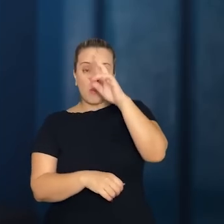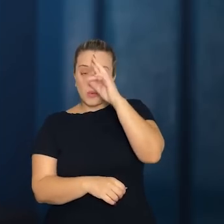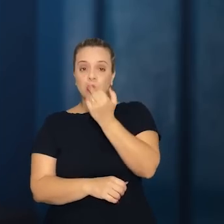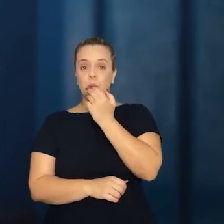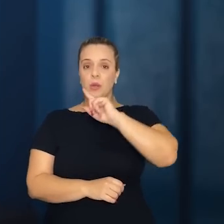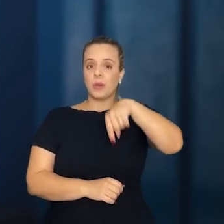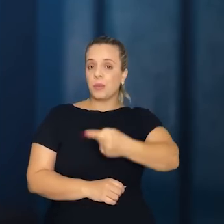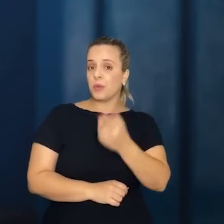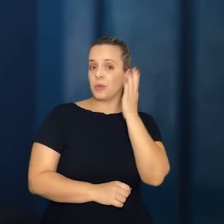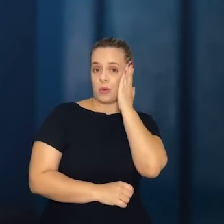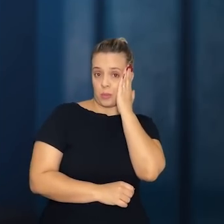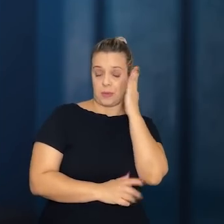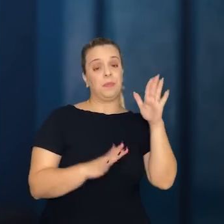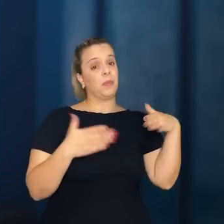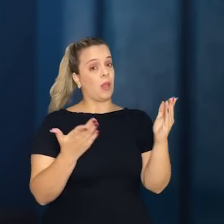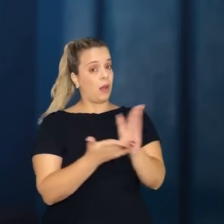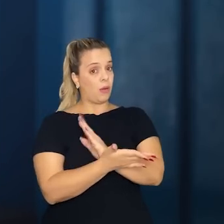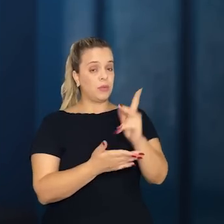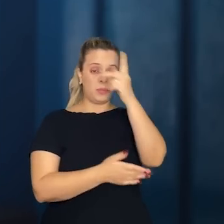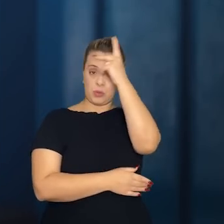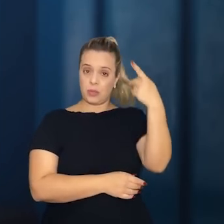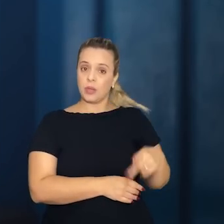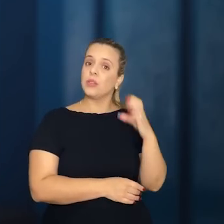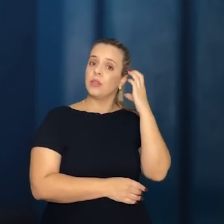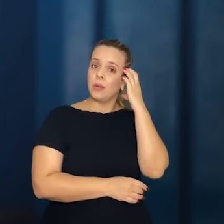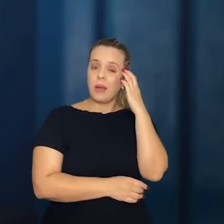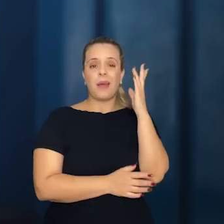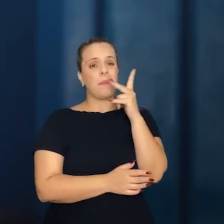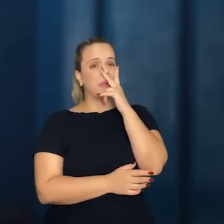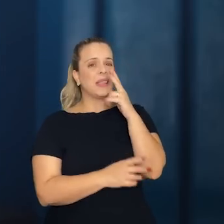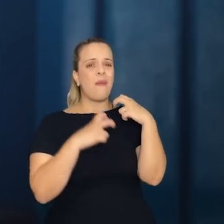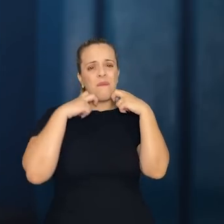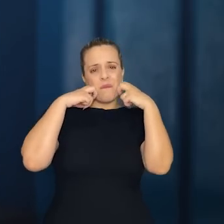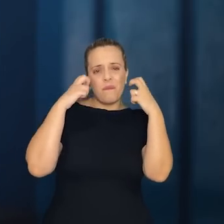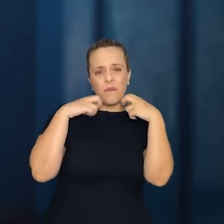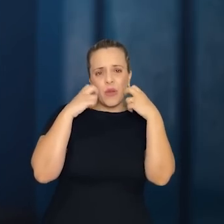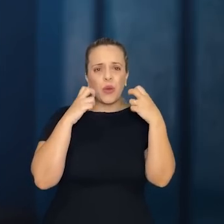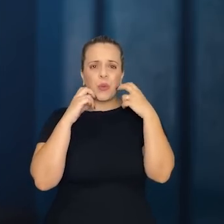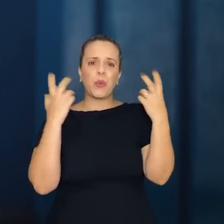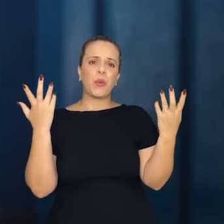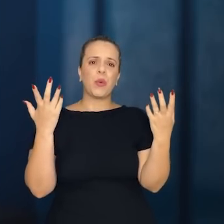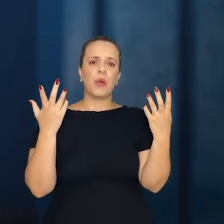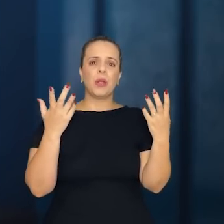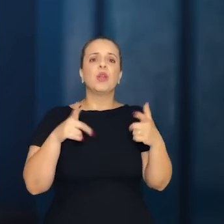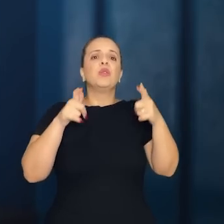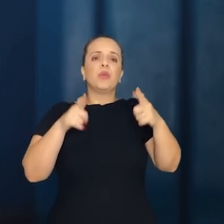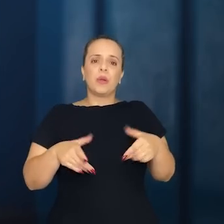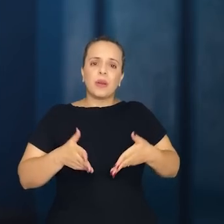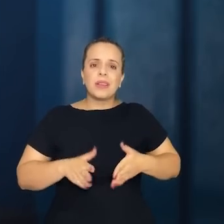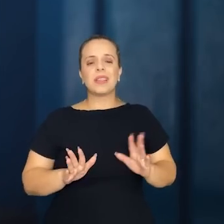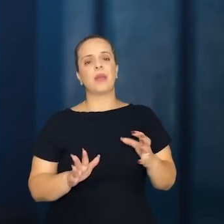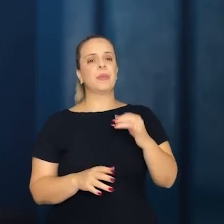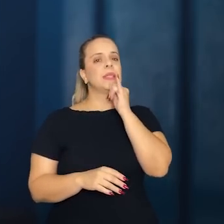Inclusive, alguns cuiabanos, tendo vergonha da própria origem, do seu